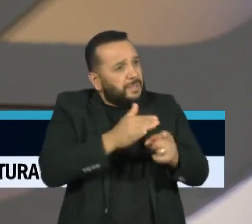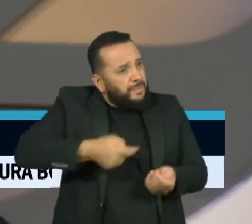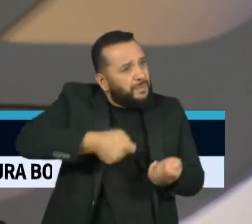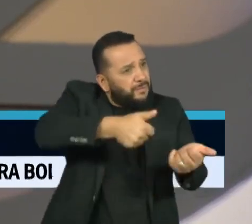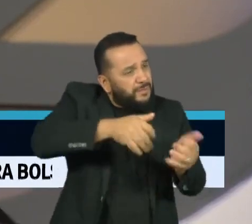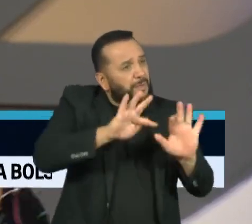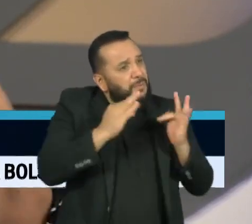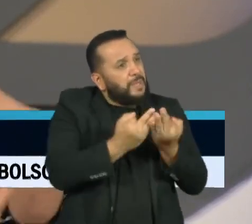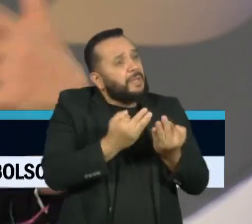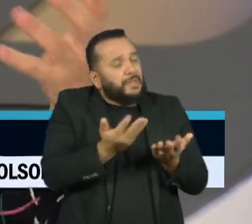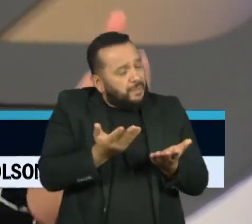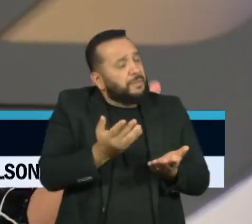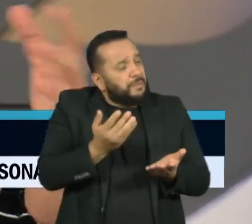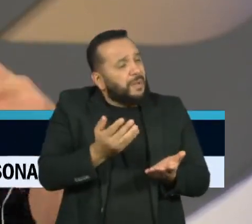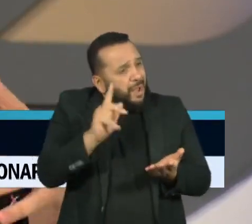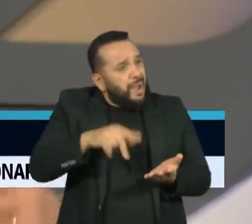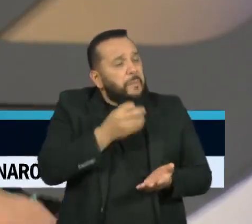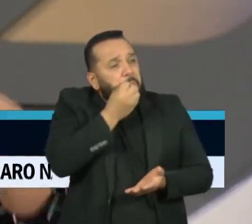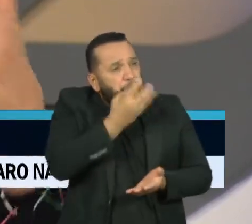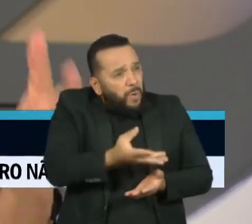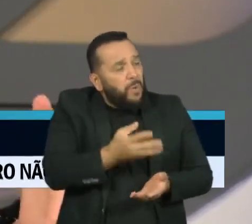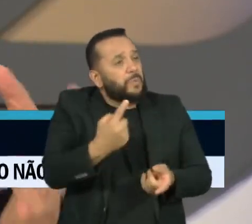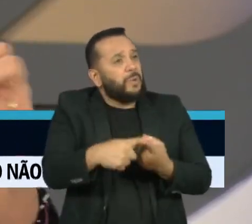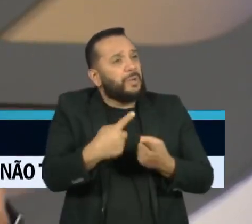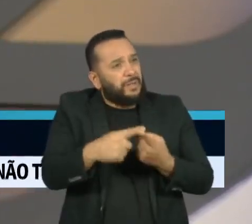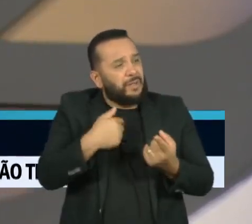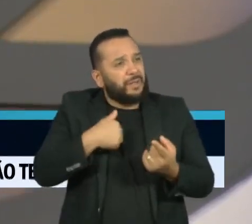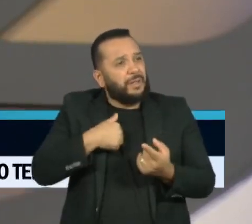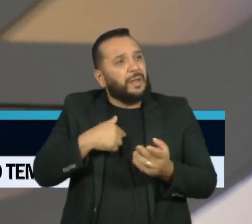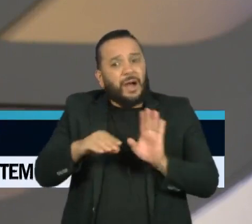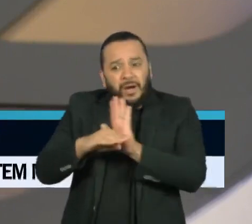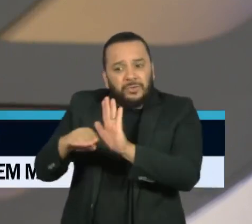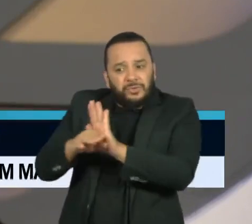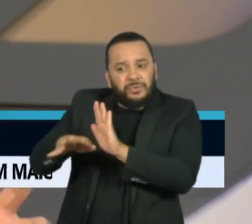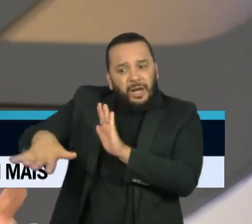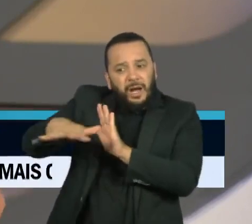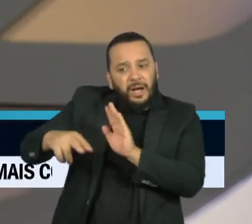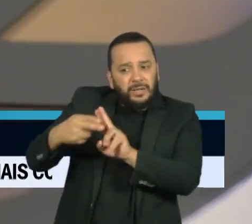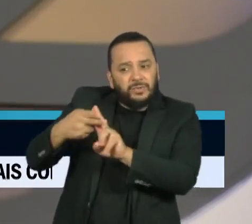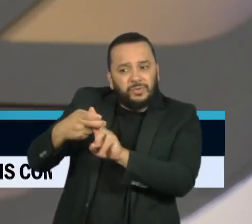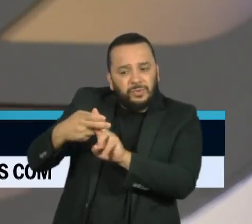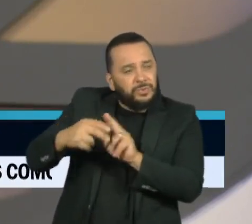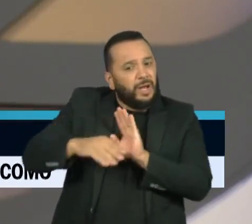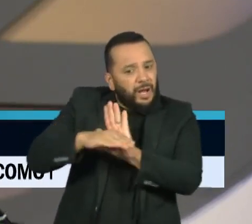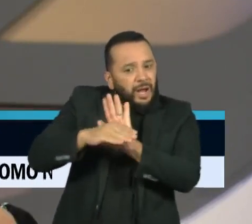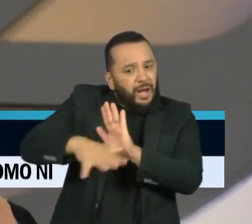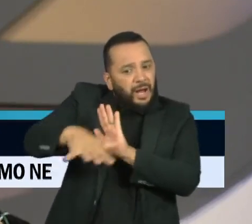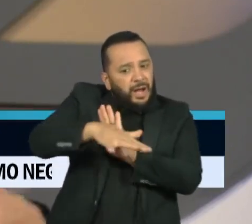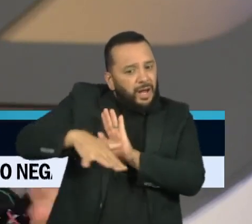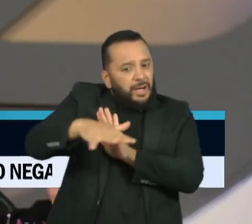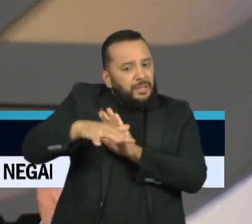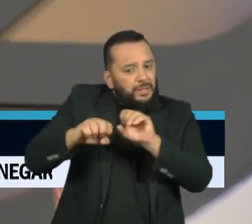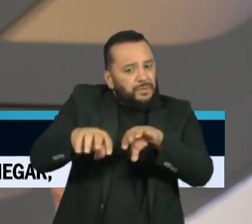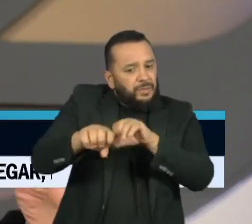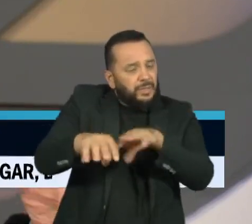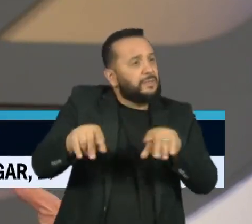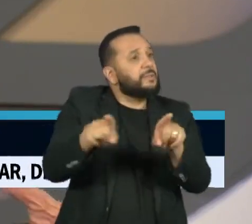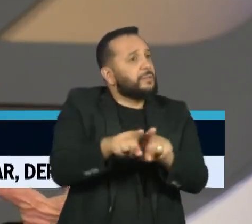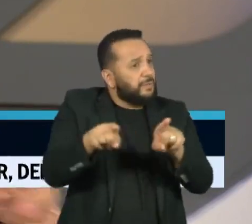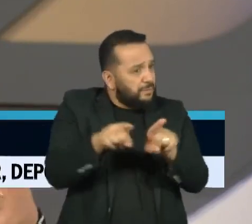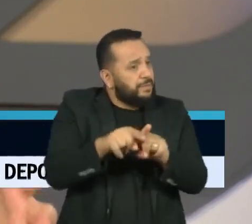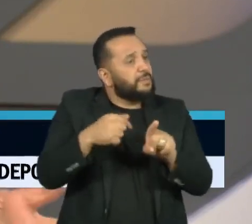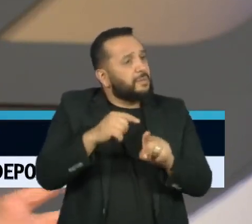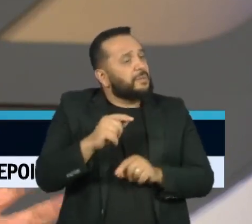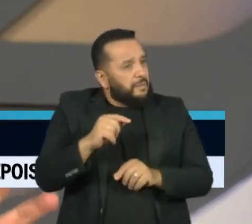Porque reverberam, por exemplo, no âmbito do SUS, reverberam no âmbito da política de educação, nos trazem, inclusive, essa proteção